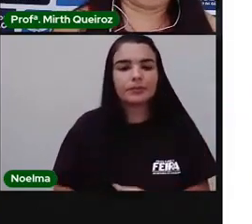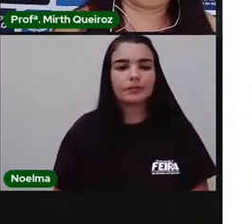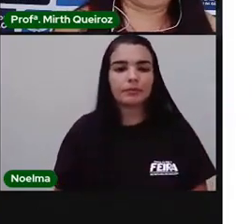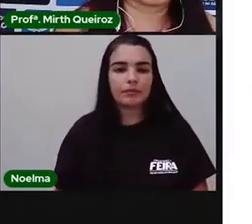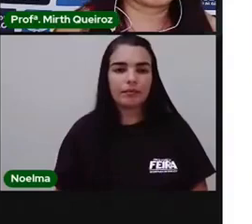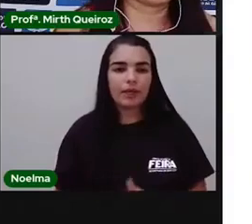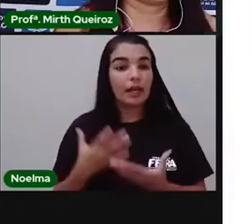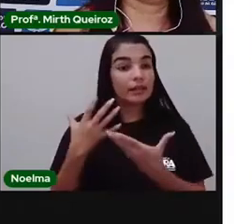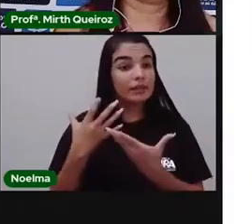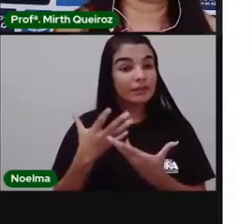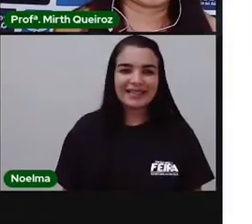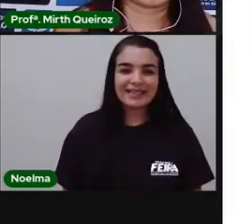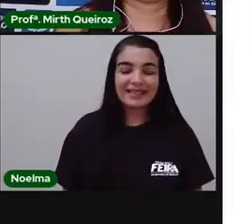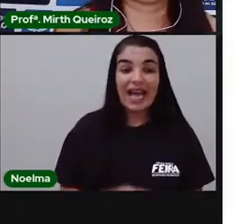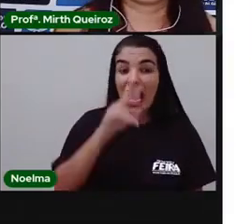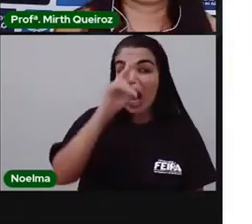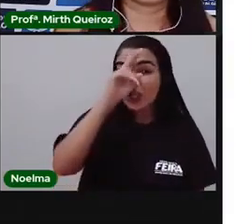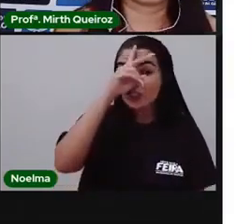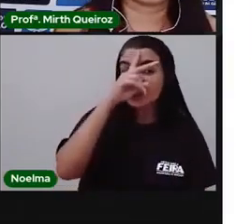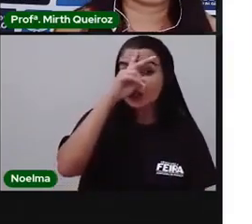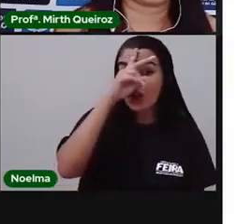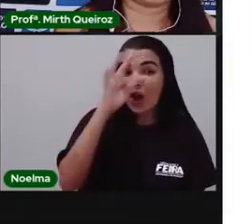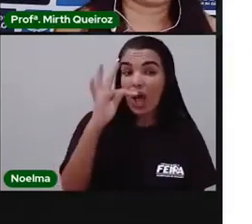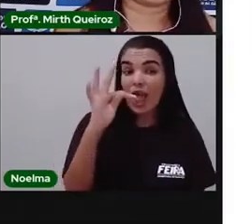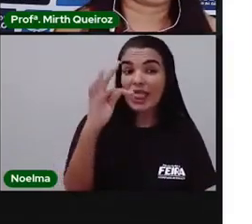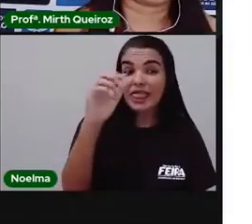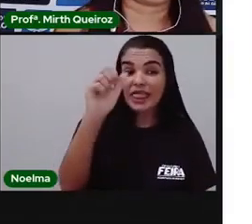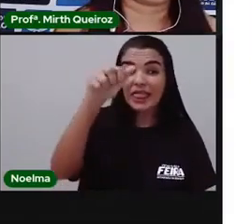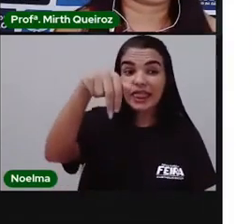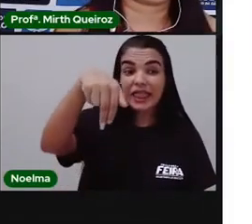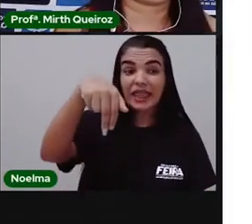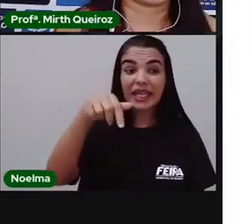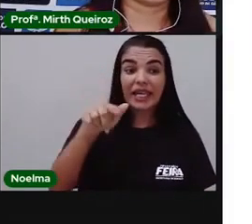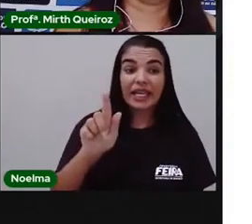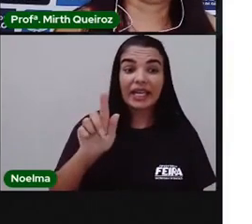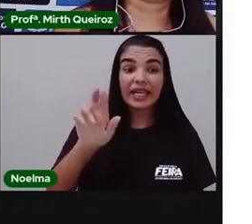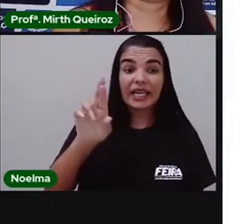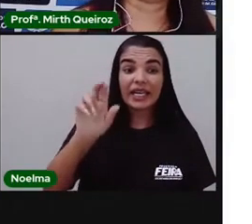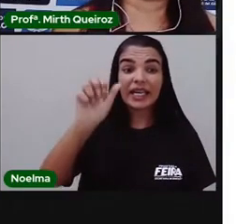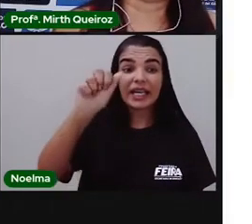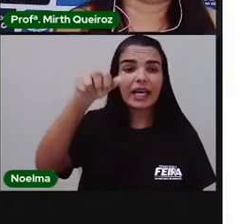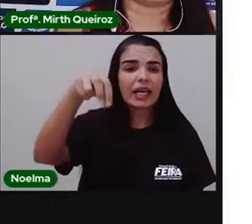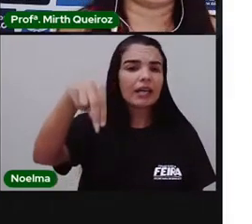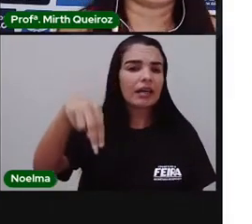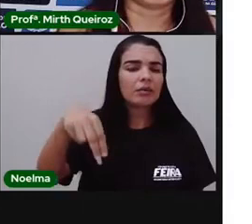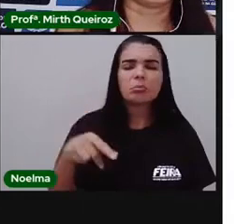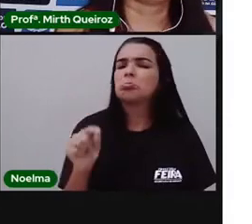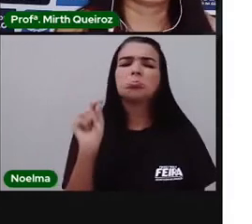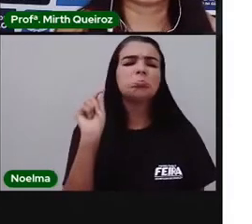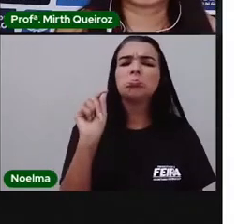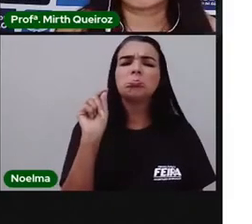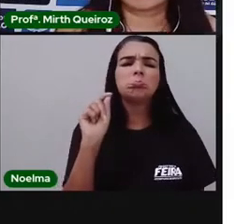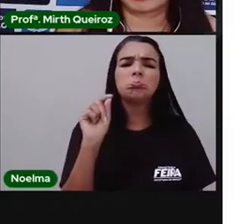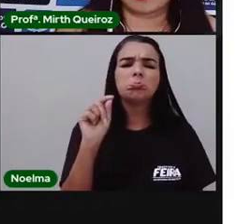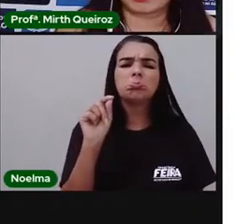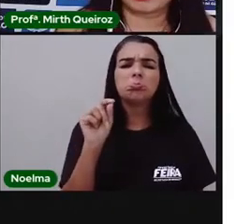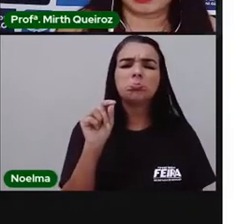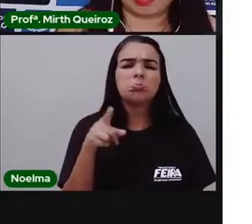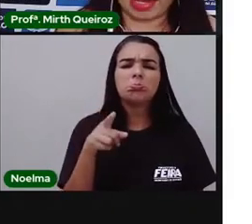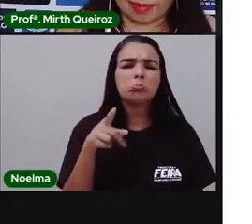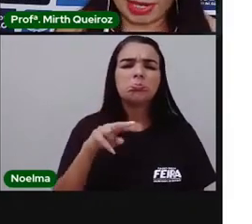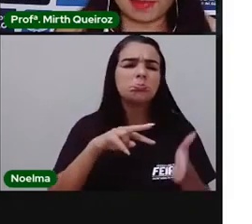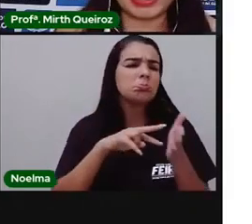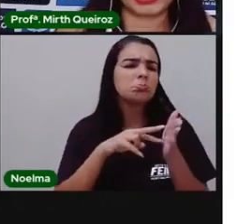Vamos começar? A história do tangrã. O que é um tangrã? O tangrã é quebra